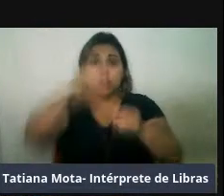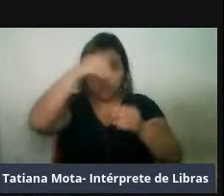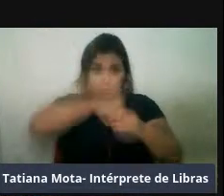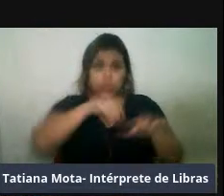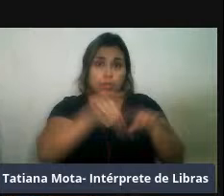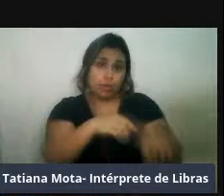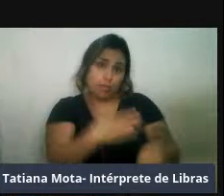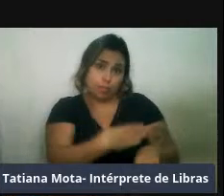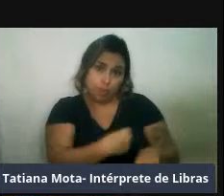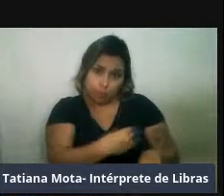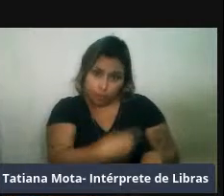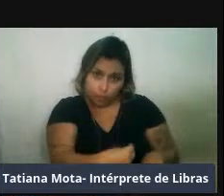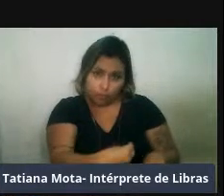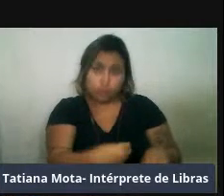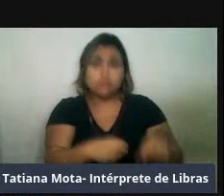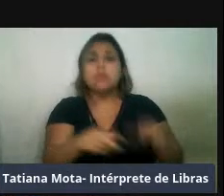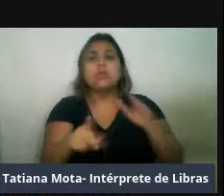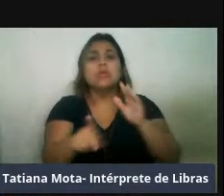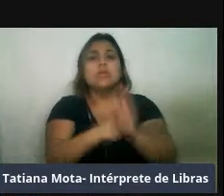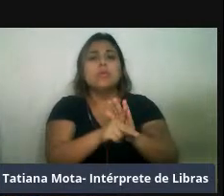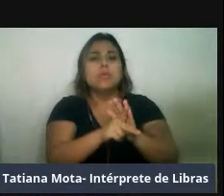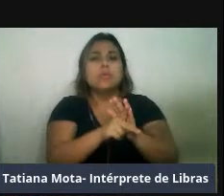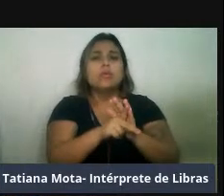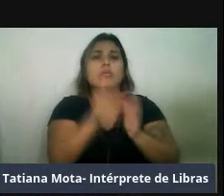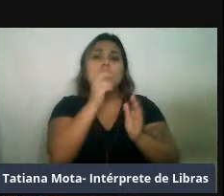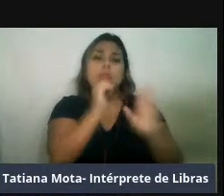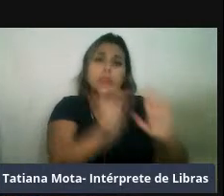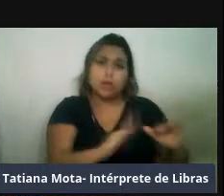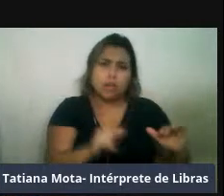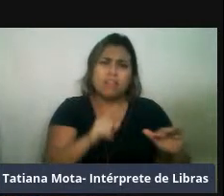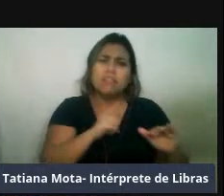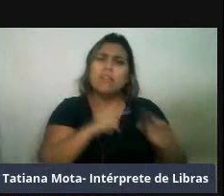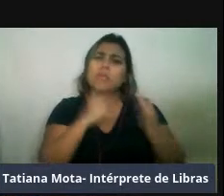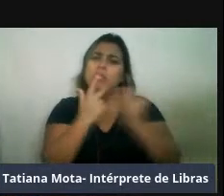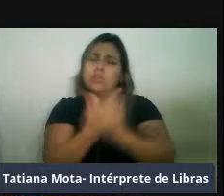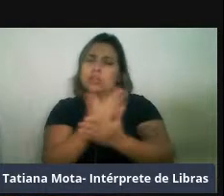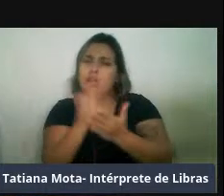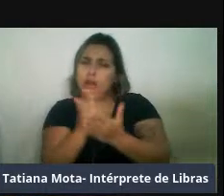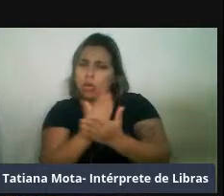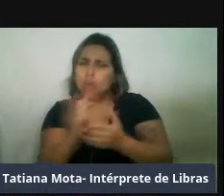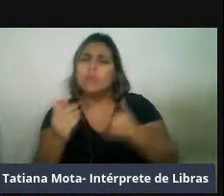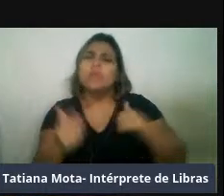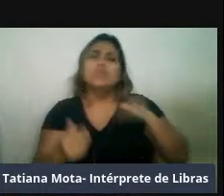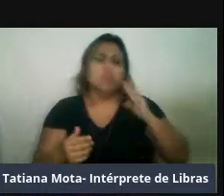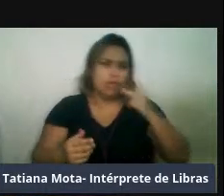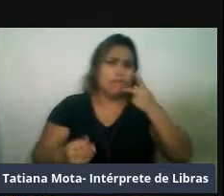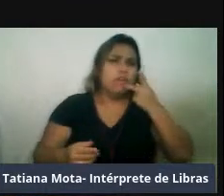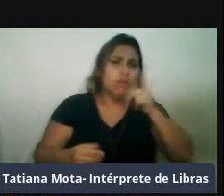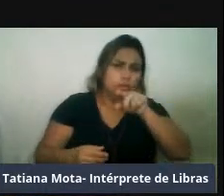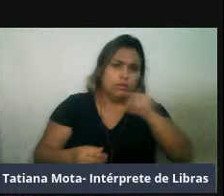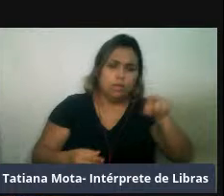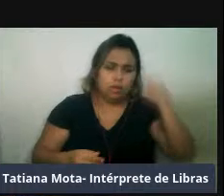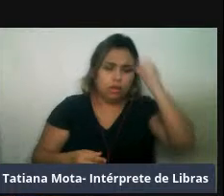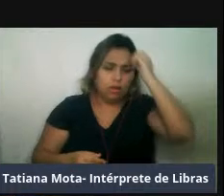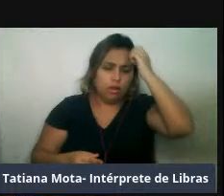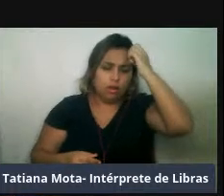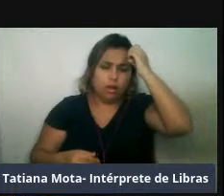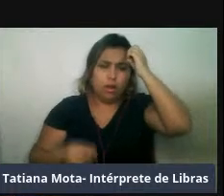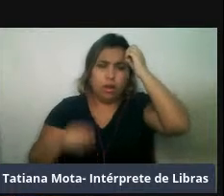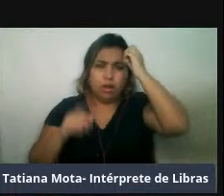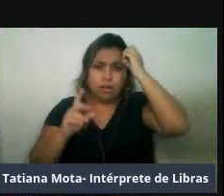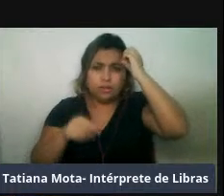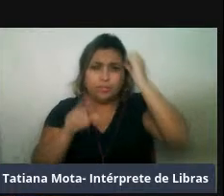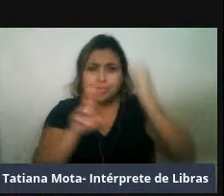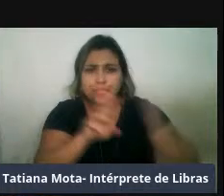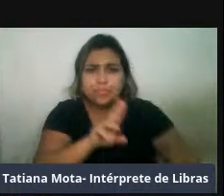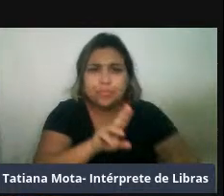gente tem espécies com distribuição, então, bastante restrita, como algumas que eu já comentei, e é o caso também da Pusa Sibirica, por